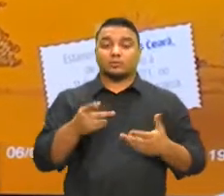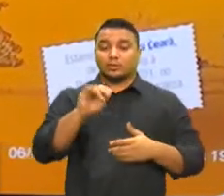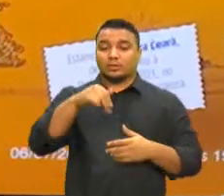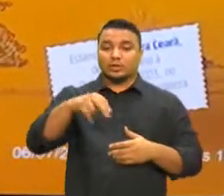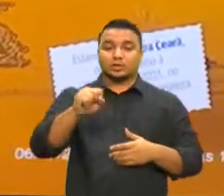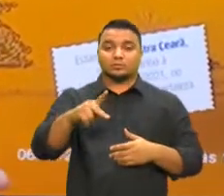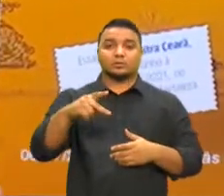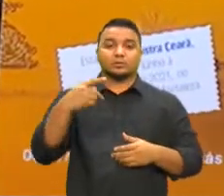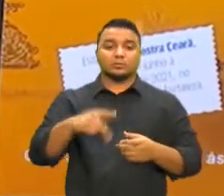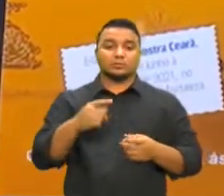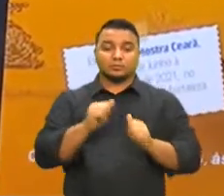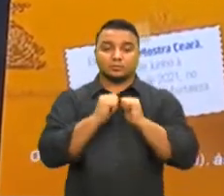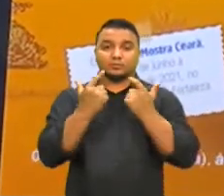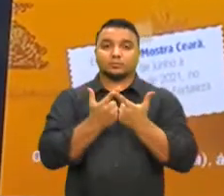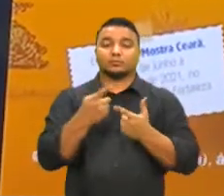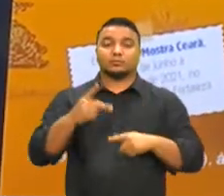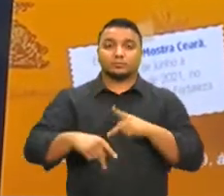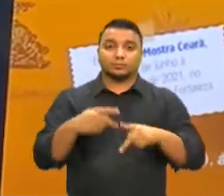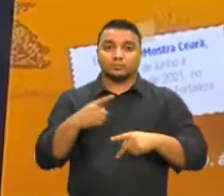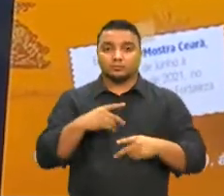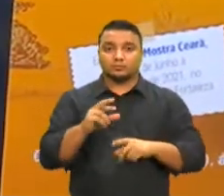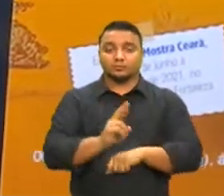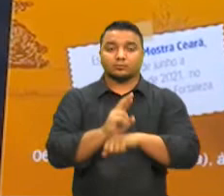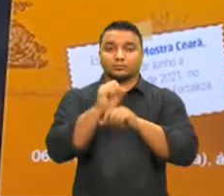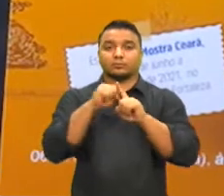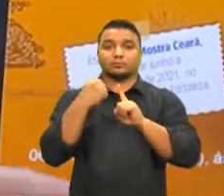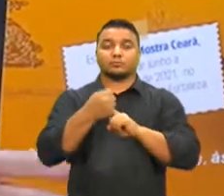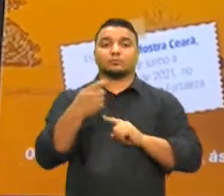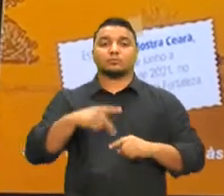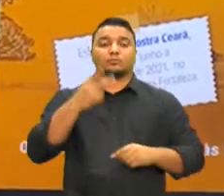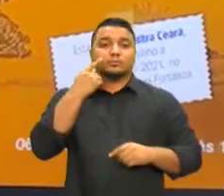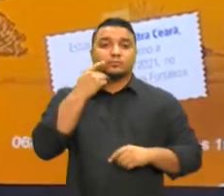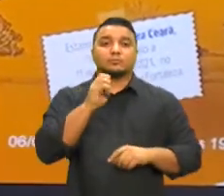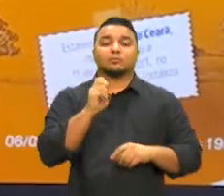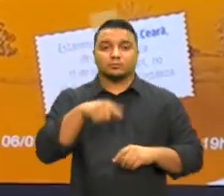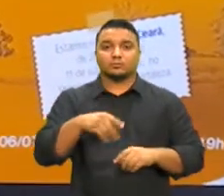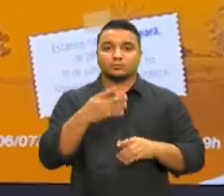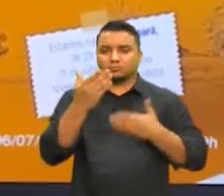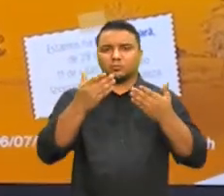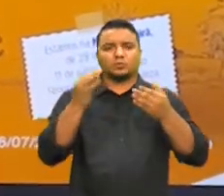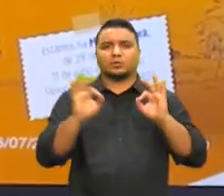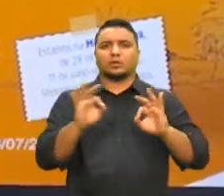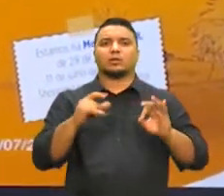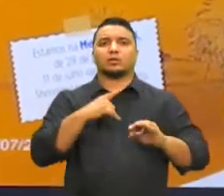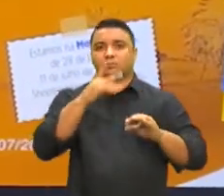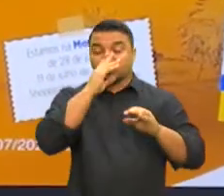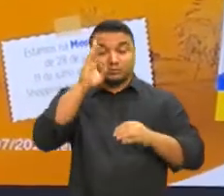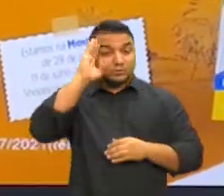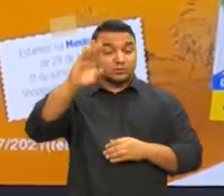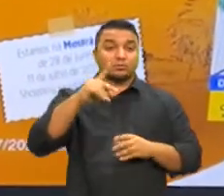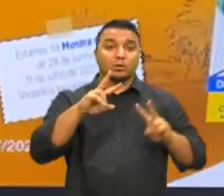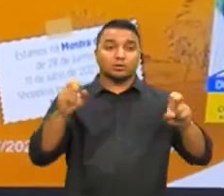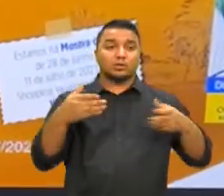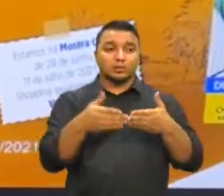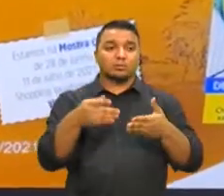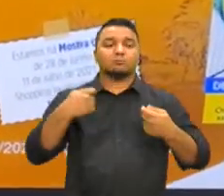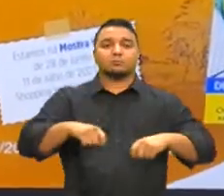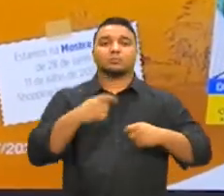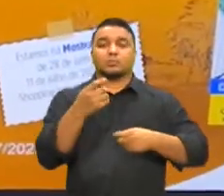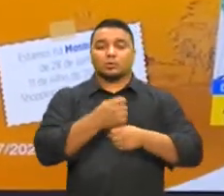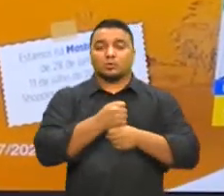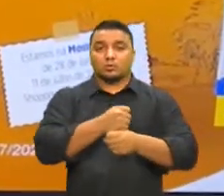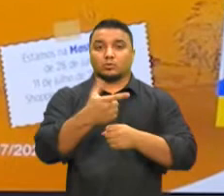Assembleia Legislativa, a Casa do Povo, representam para a sociedade e nosso Estado, é, sem dúvida nenhuma, um dos grandes tentos que, nesse ano de 2021,